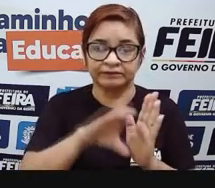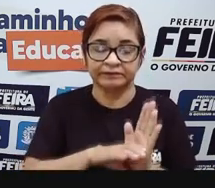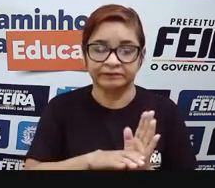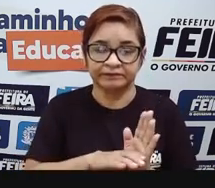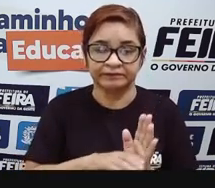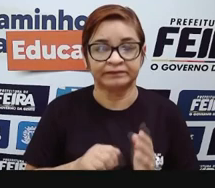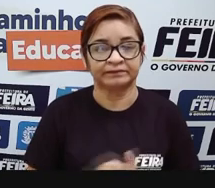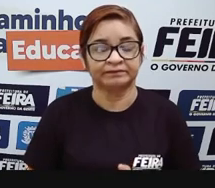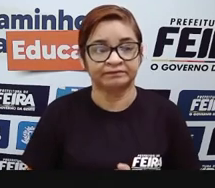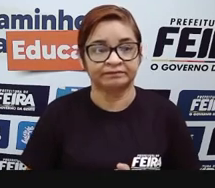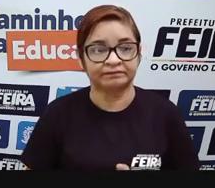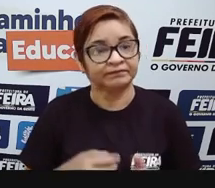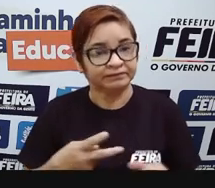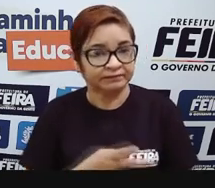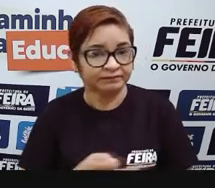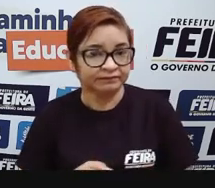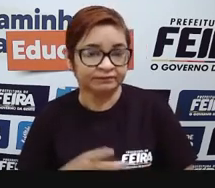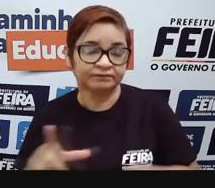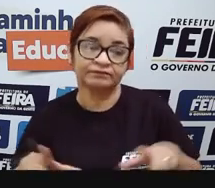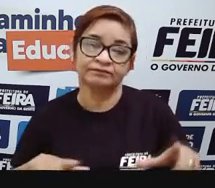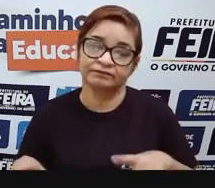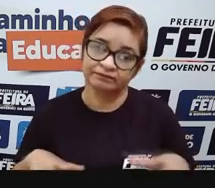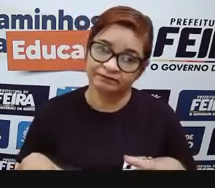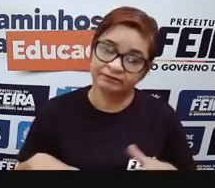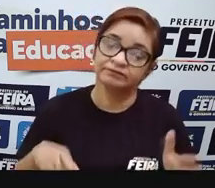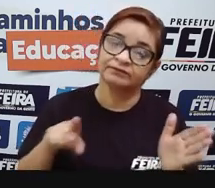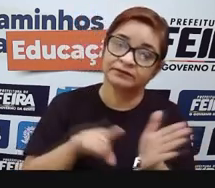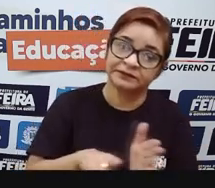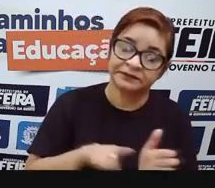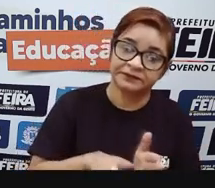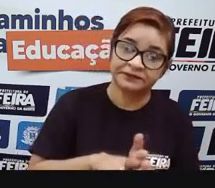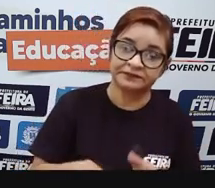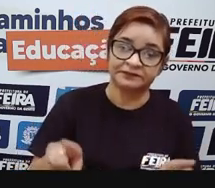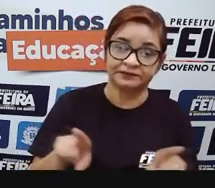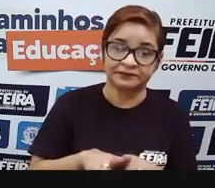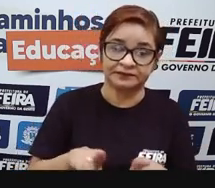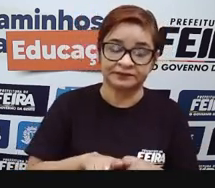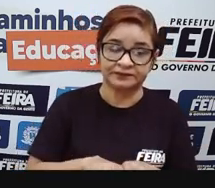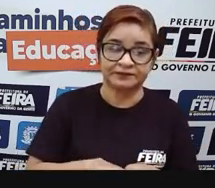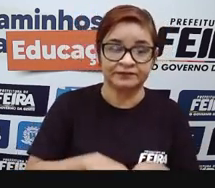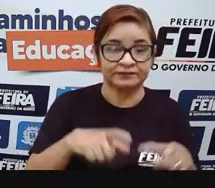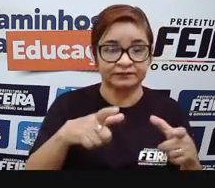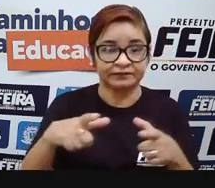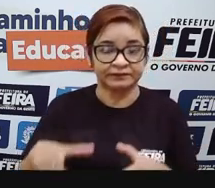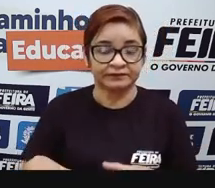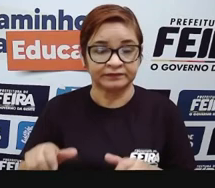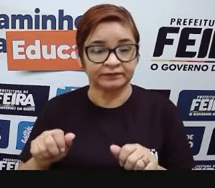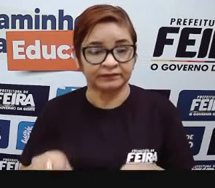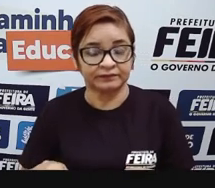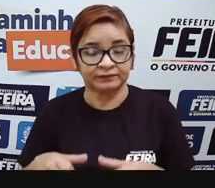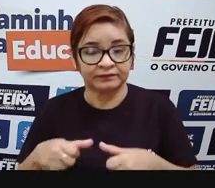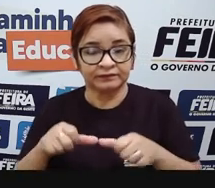o emprego? Então, eu queria que vocês fizessem essa pesquisa. Nós temos alguns locais onde vocês podem estar